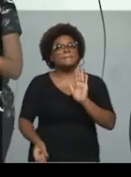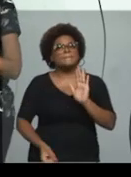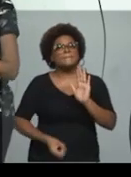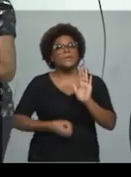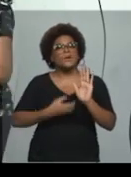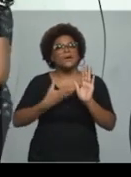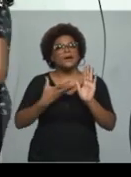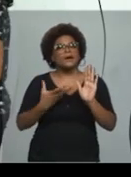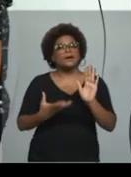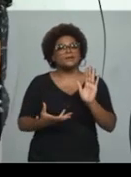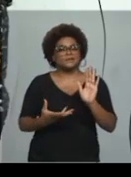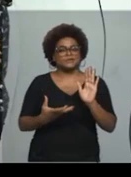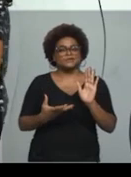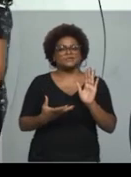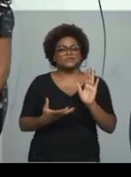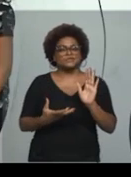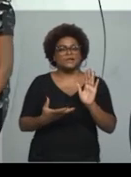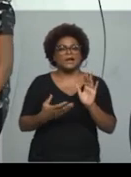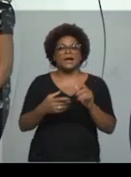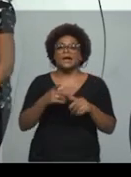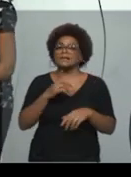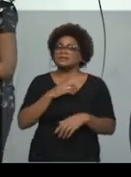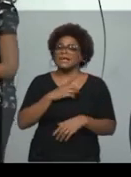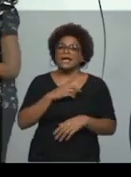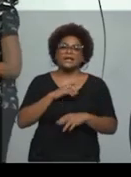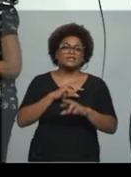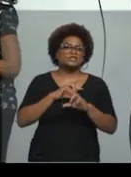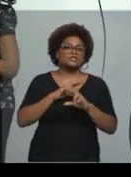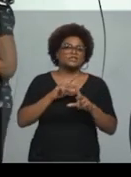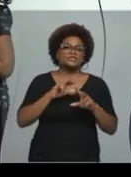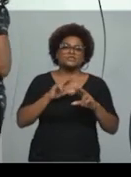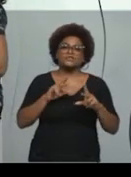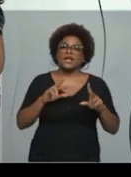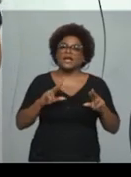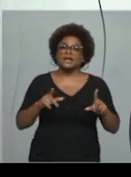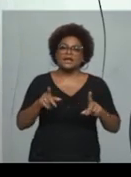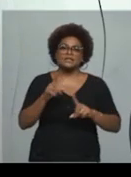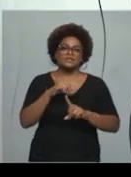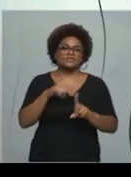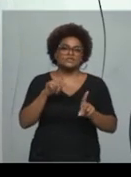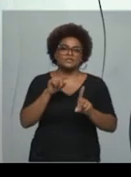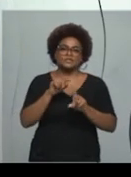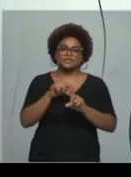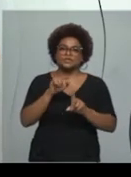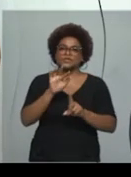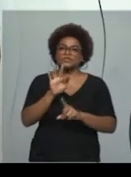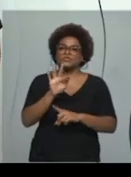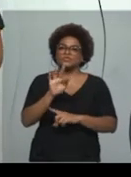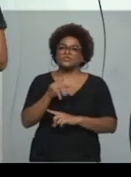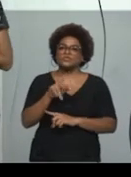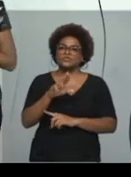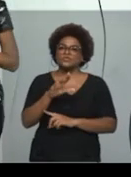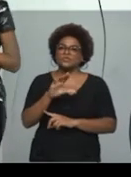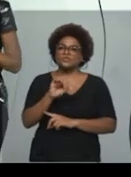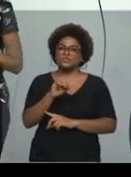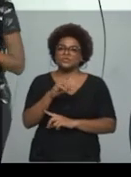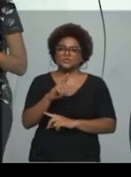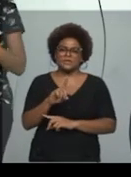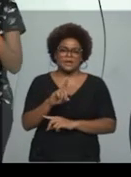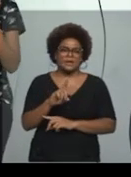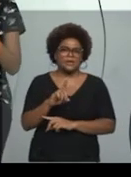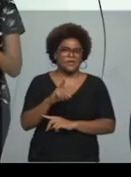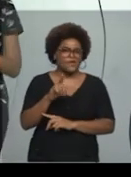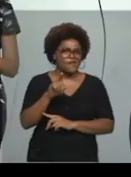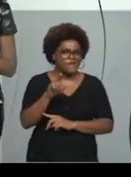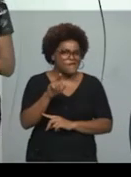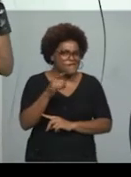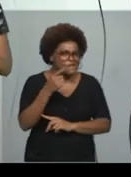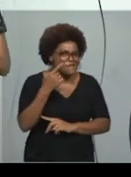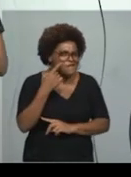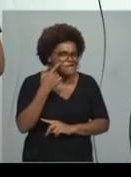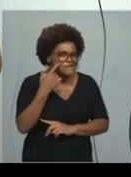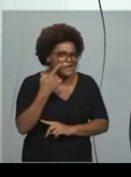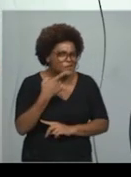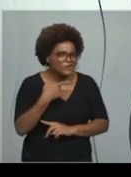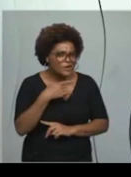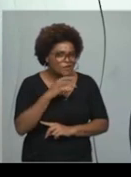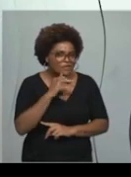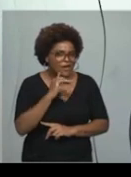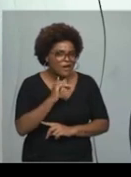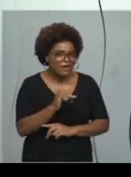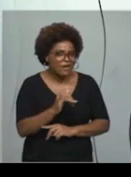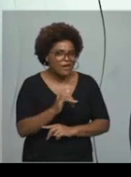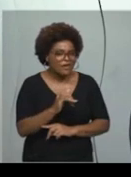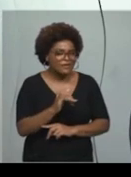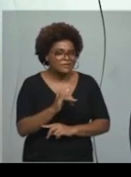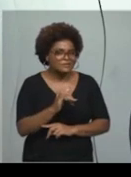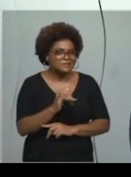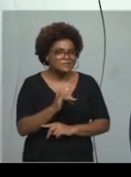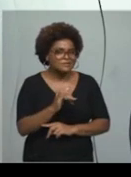Então, nós temos aí as funções. Então, aqui, a gente observa, vocês viram que eu comentei, na hora que eu estava lendo a questão,